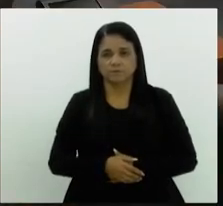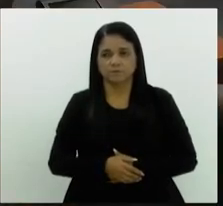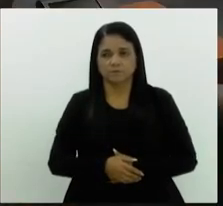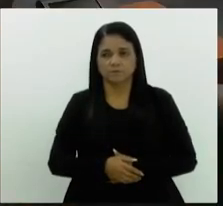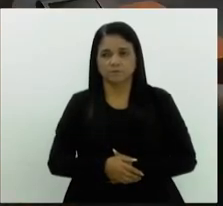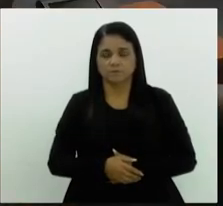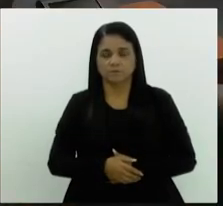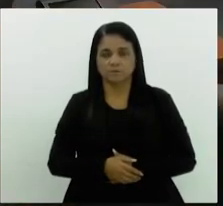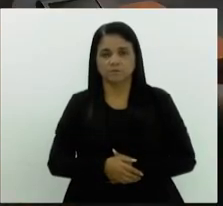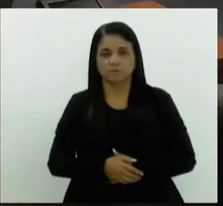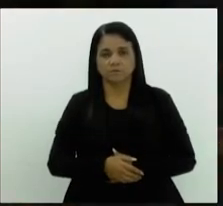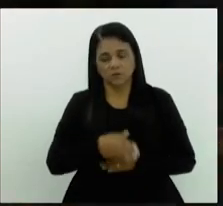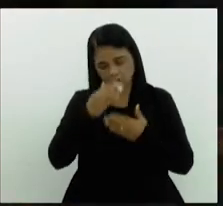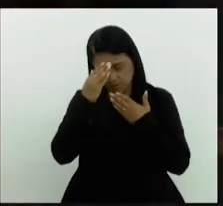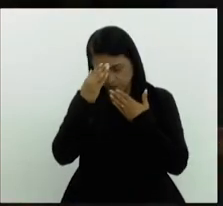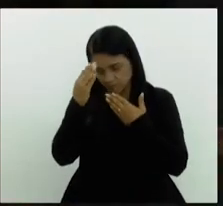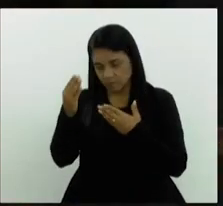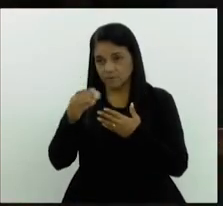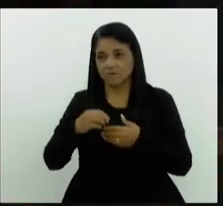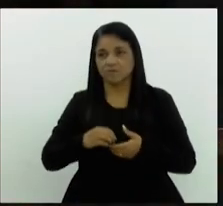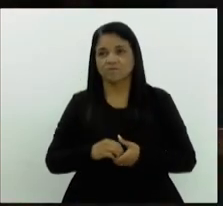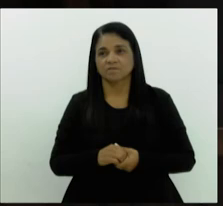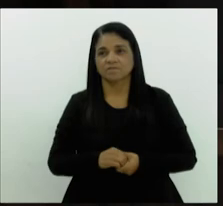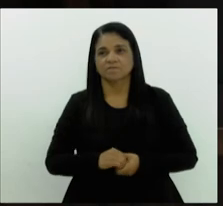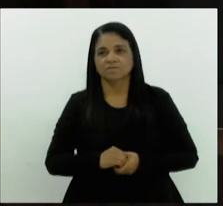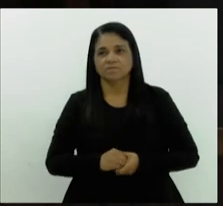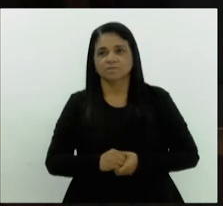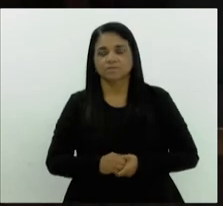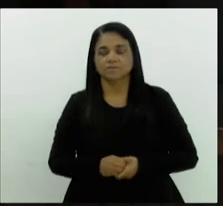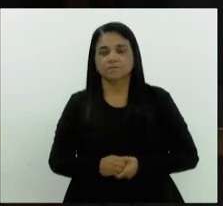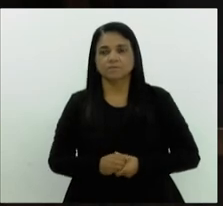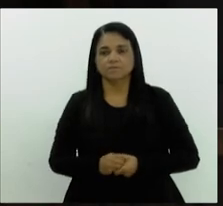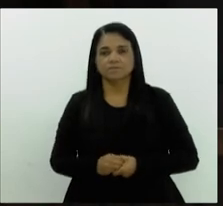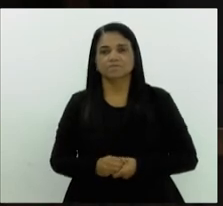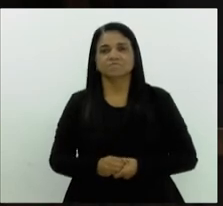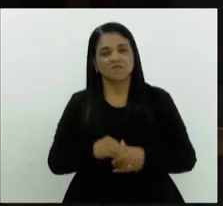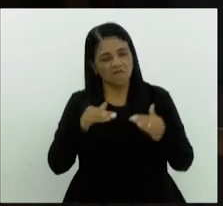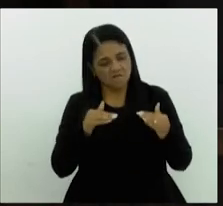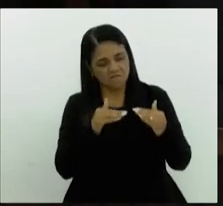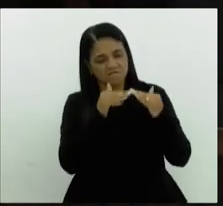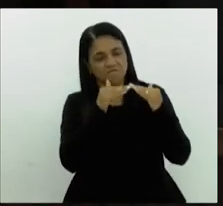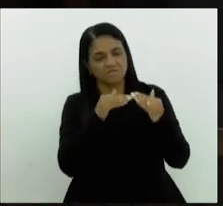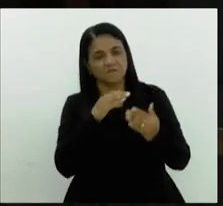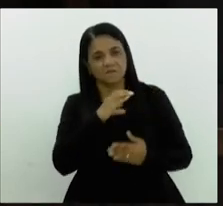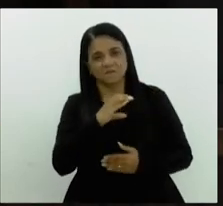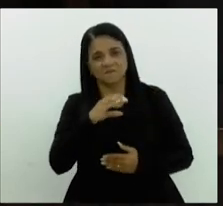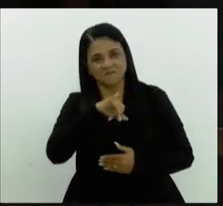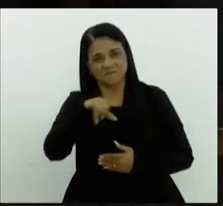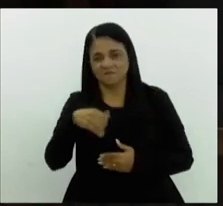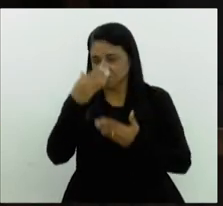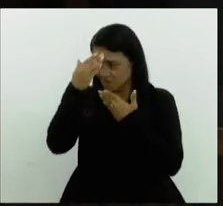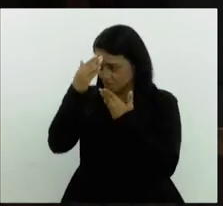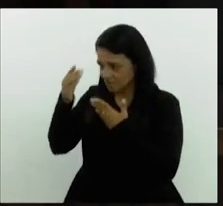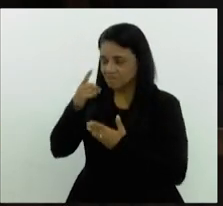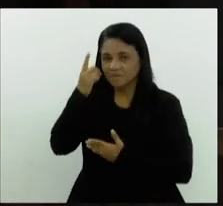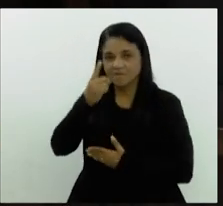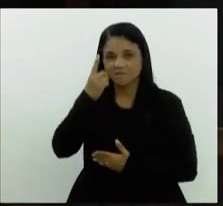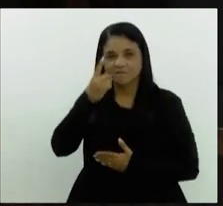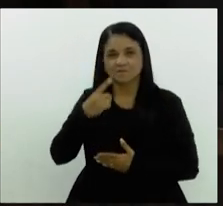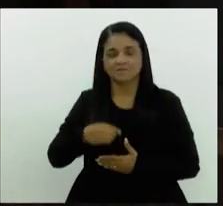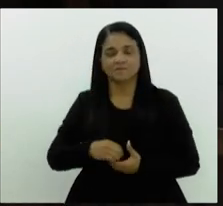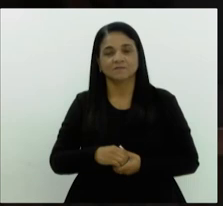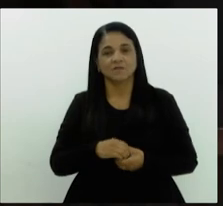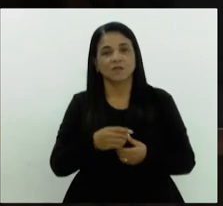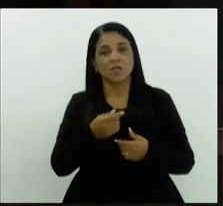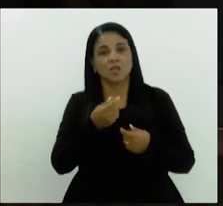muito obrigado nosso nobre deputado favorável muito obrigado deputado Tiago Rangel pela